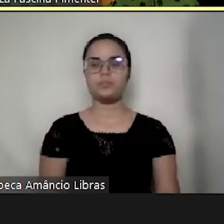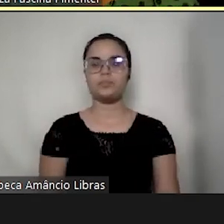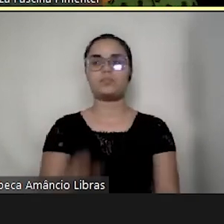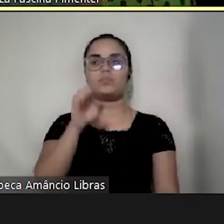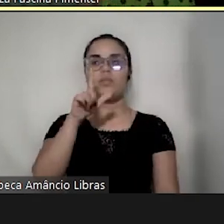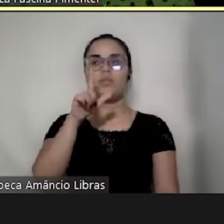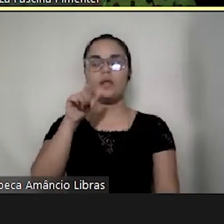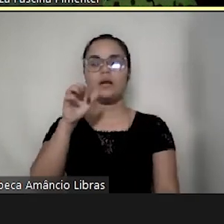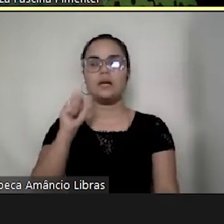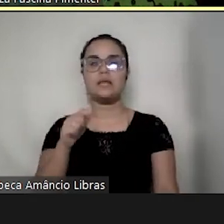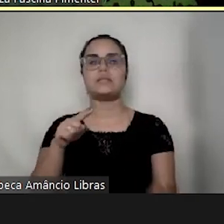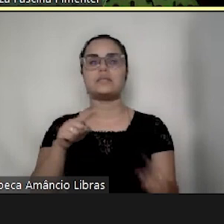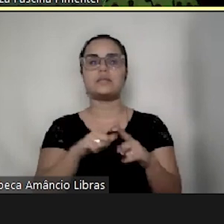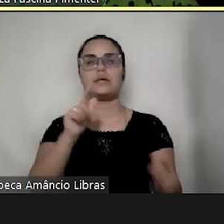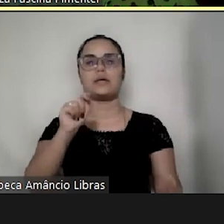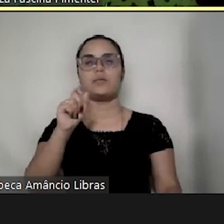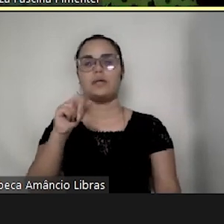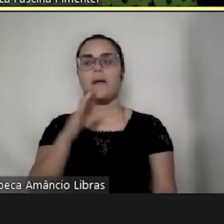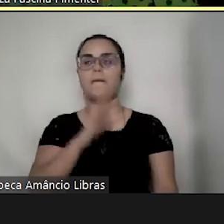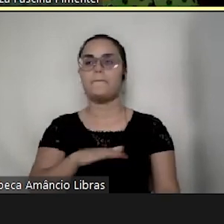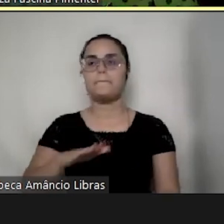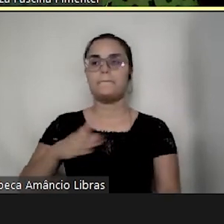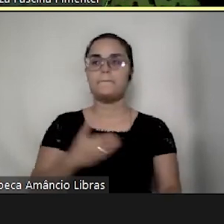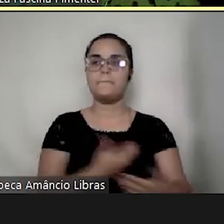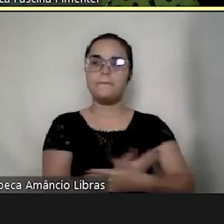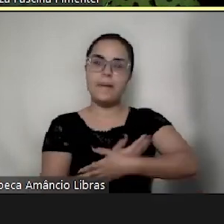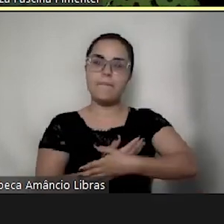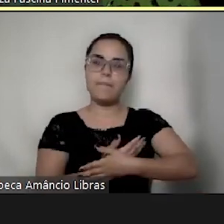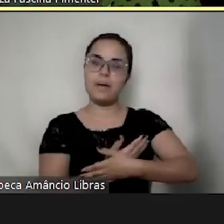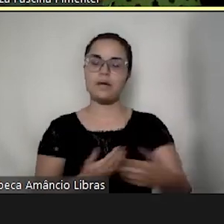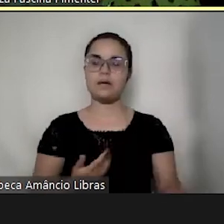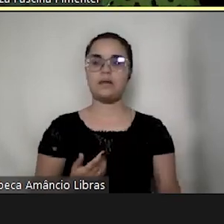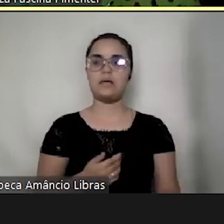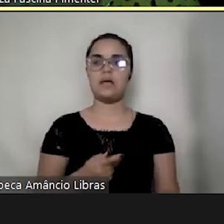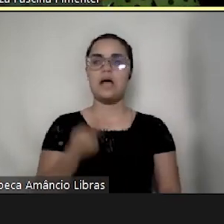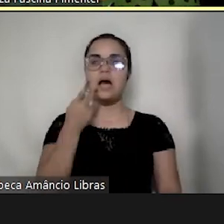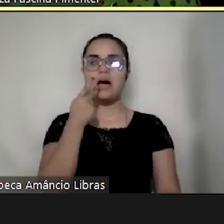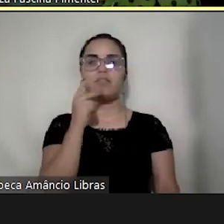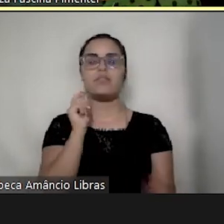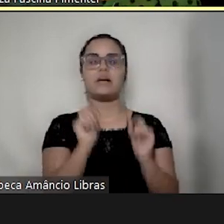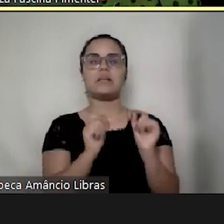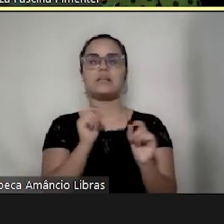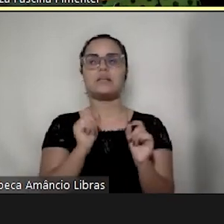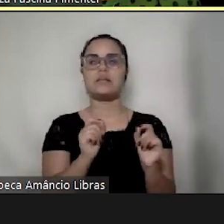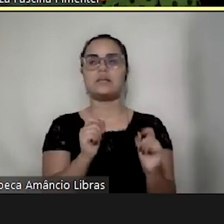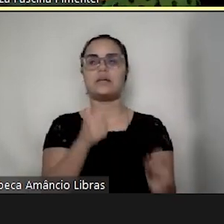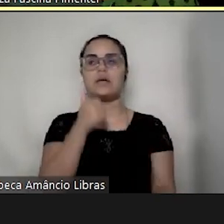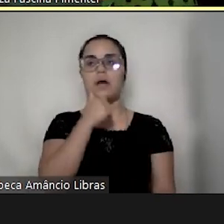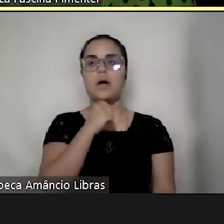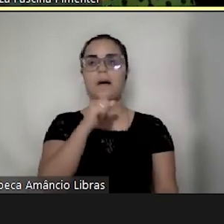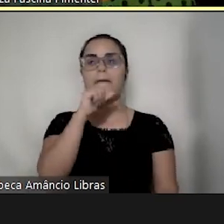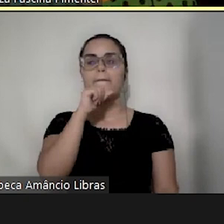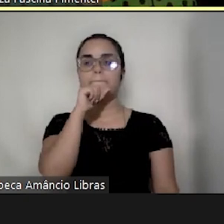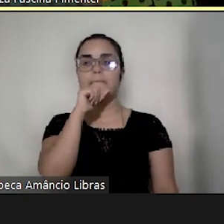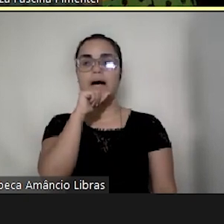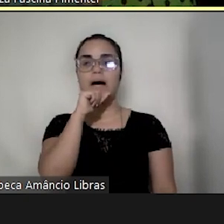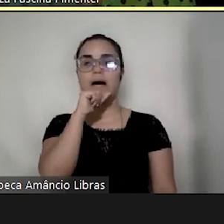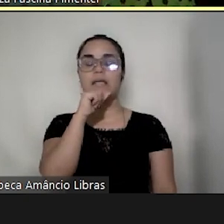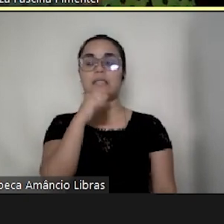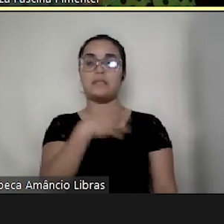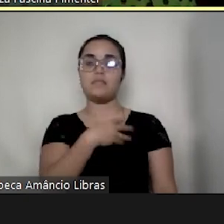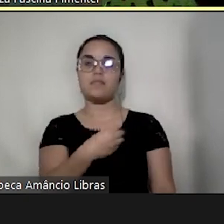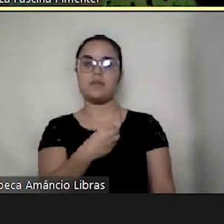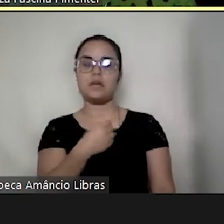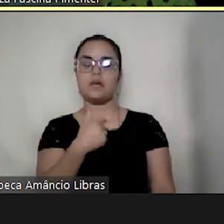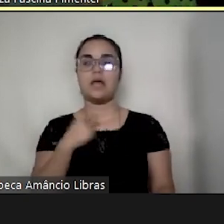Gabriel bebê. E a frase é o seguinte, a intervenção pais-filhos é a intervenção de saúde